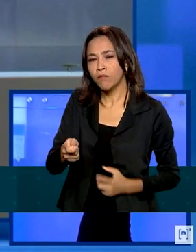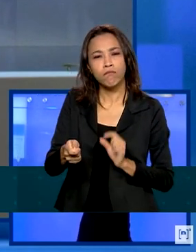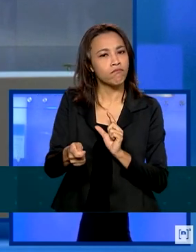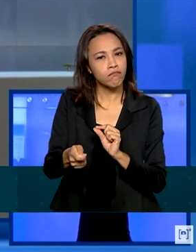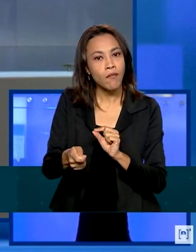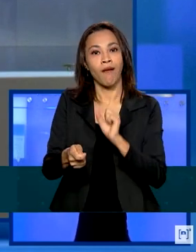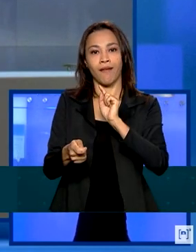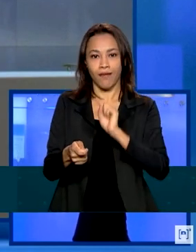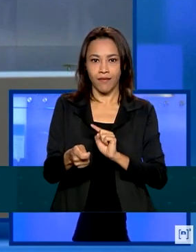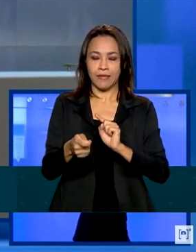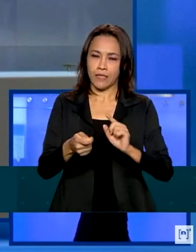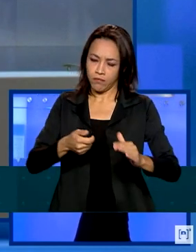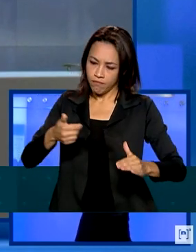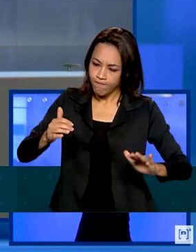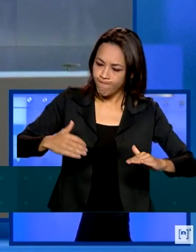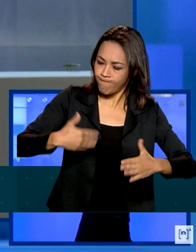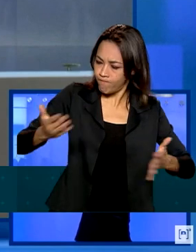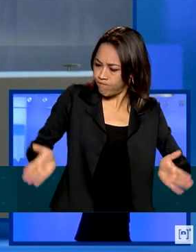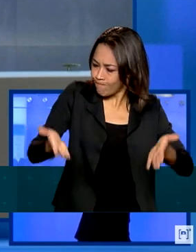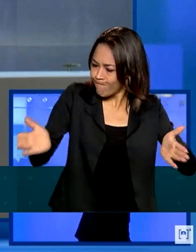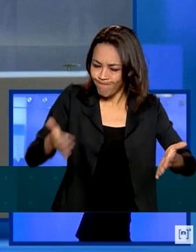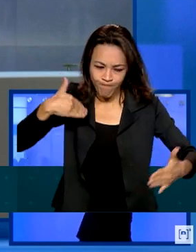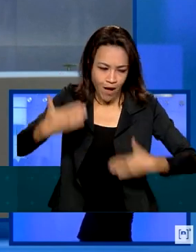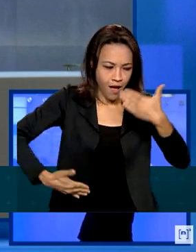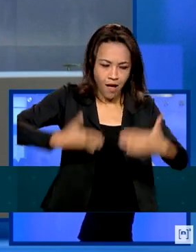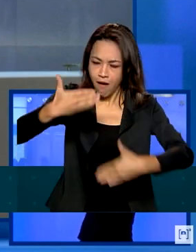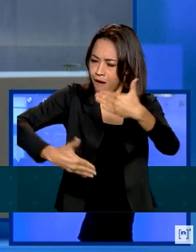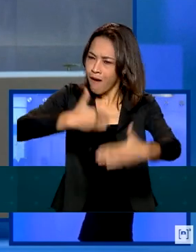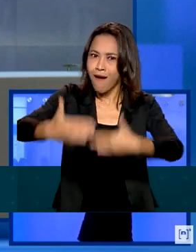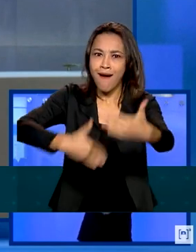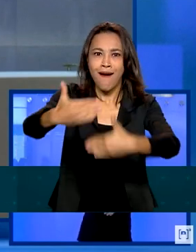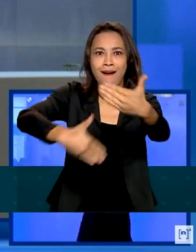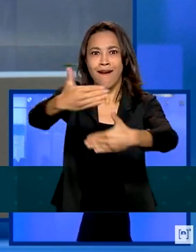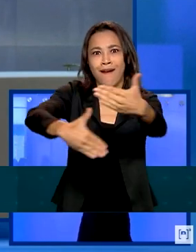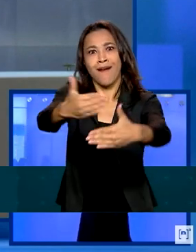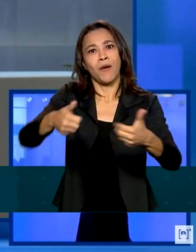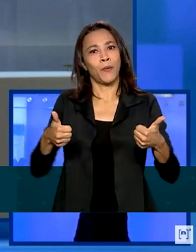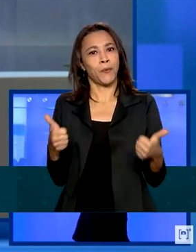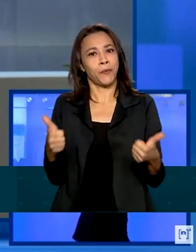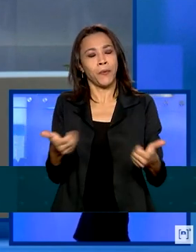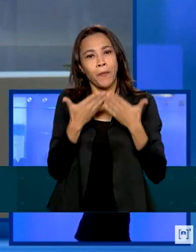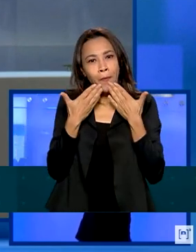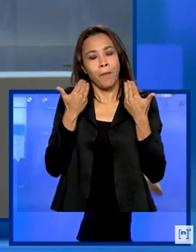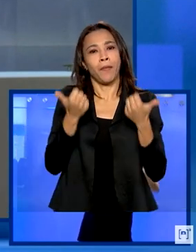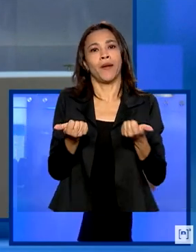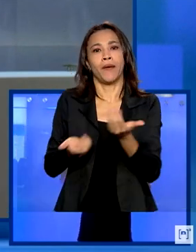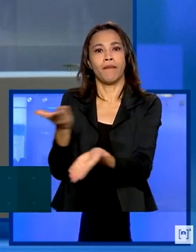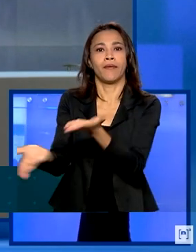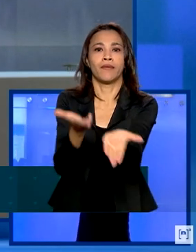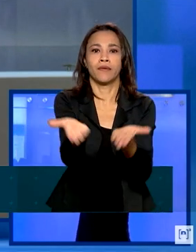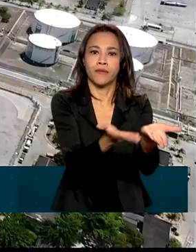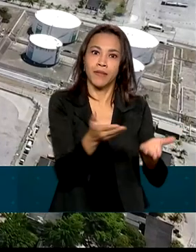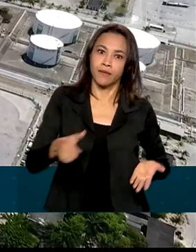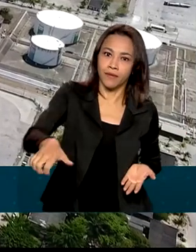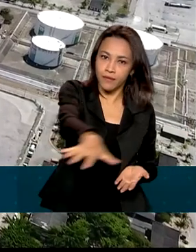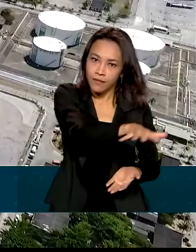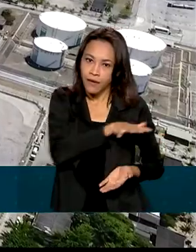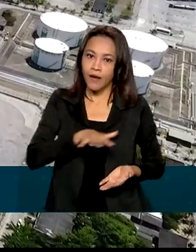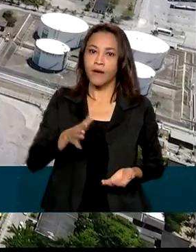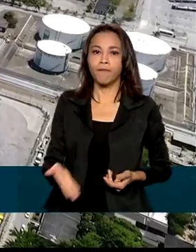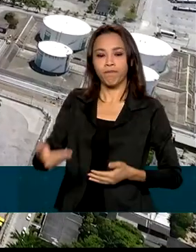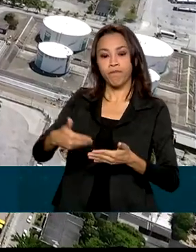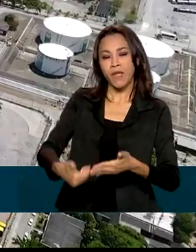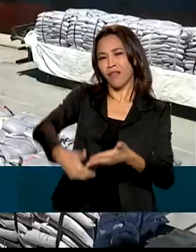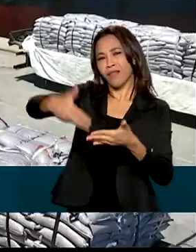desenvolvimento, produtividade para todo o setor e abastecer, melhorar o atendimento da nossa cadeia logística. Desde